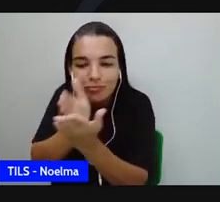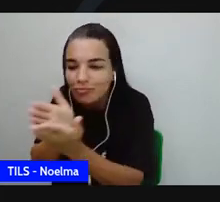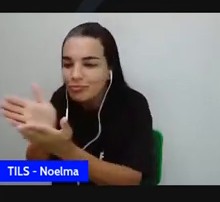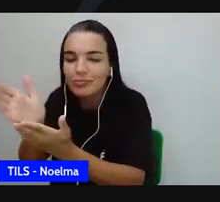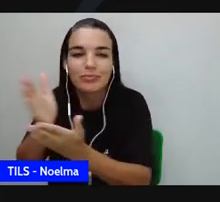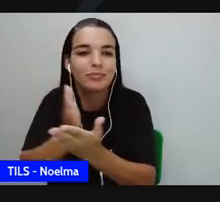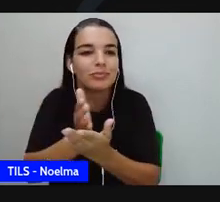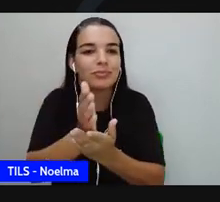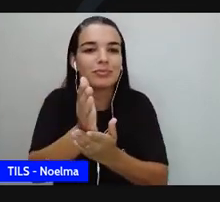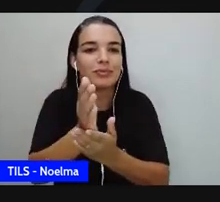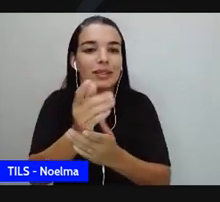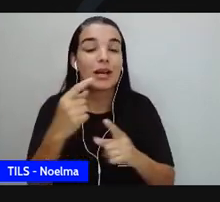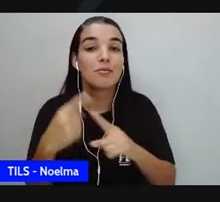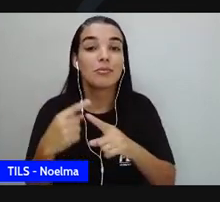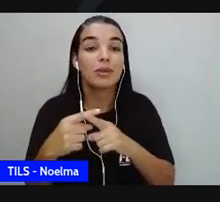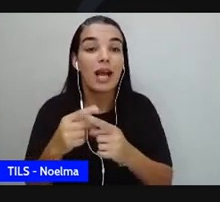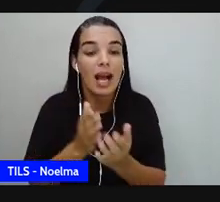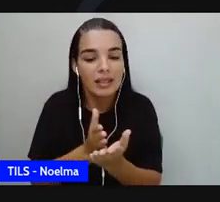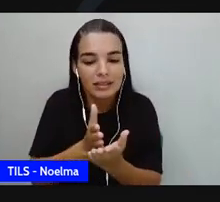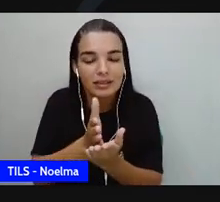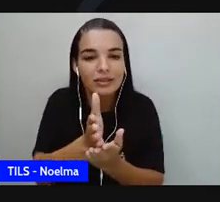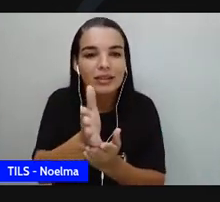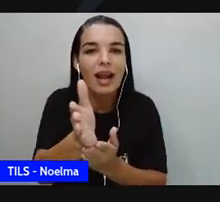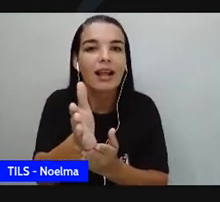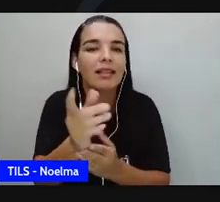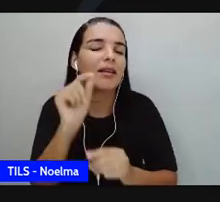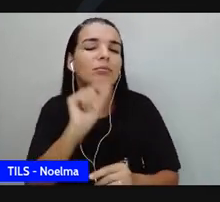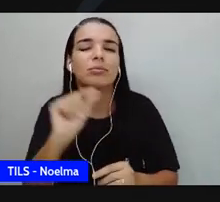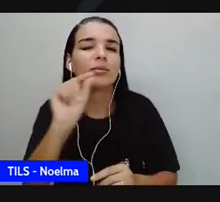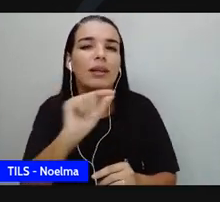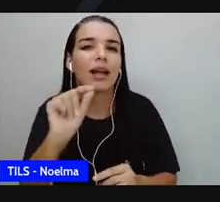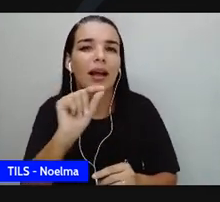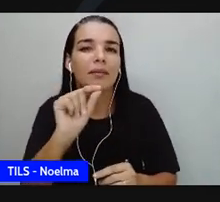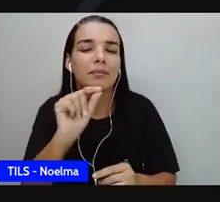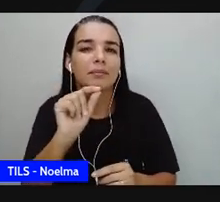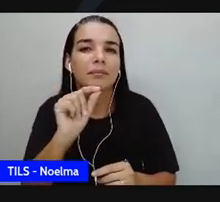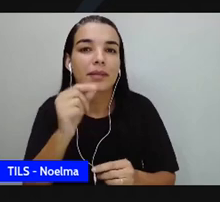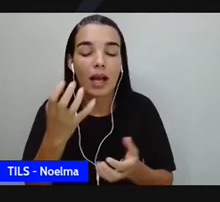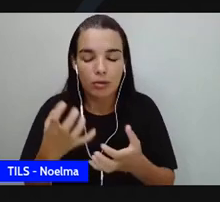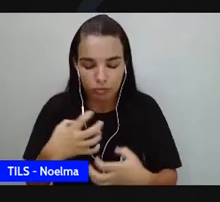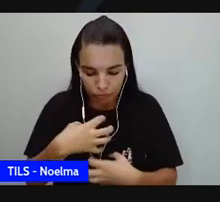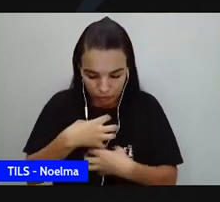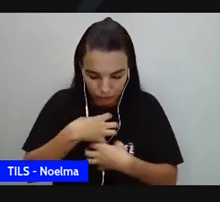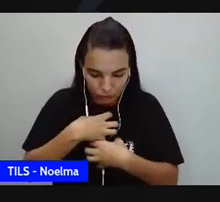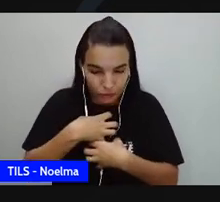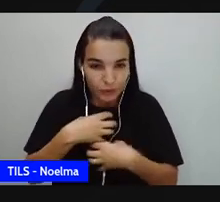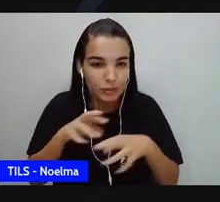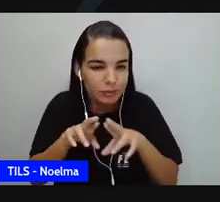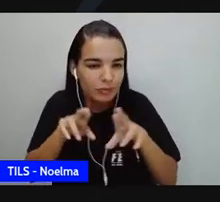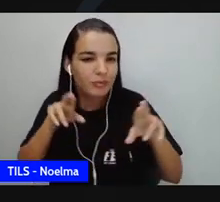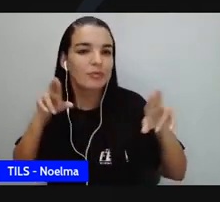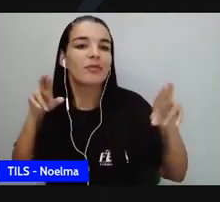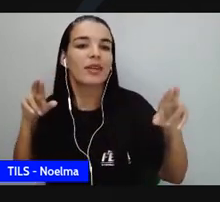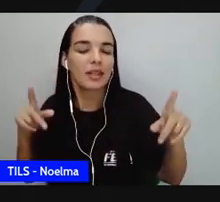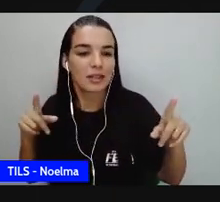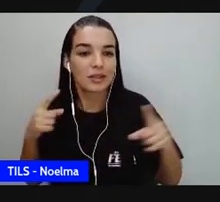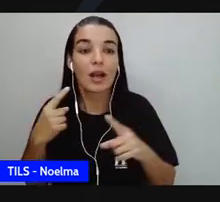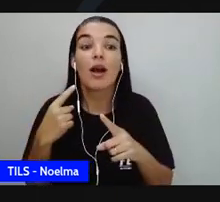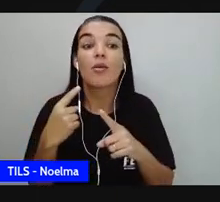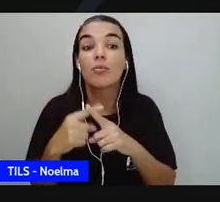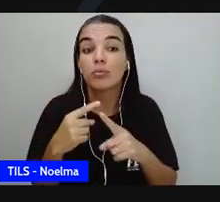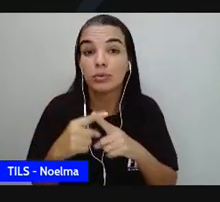A estrada é a metáfora, é a palavra de sentido figurado que ela traz para dizer.